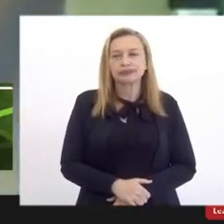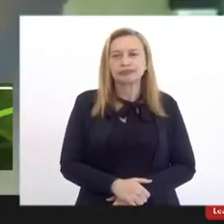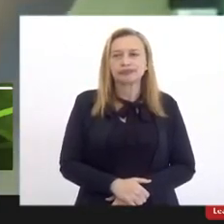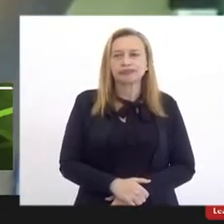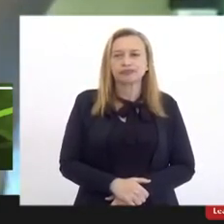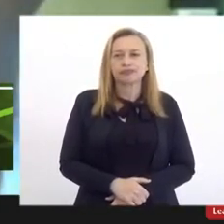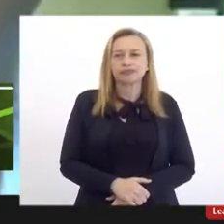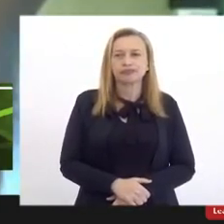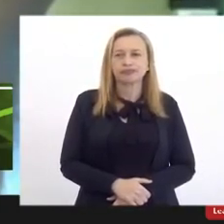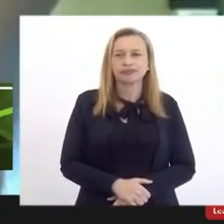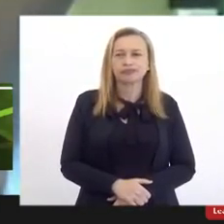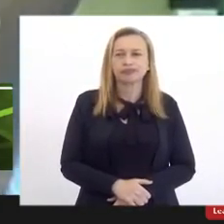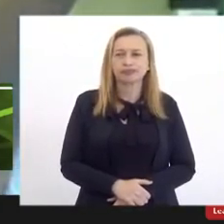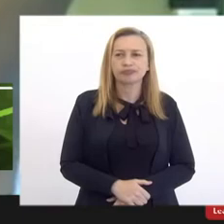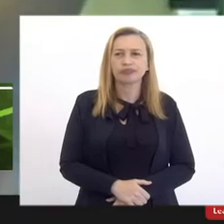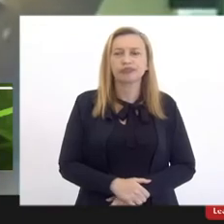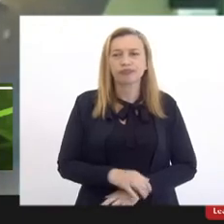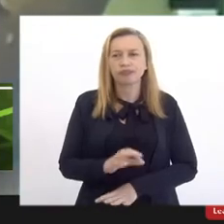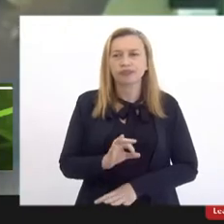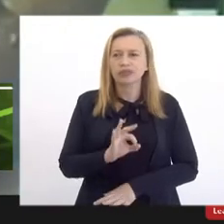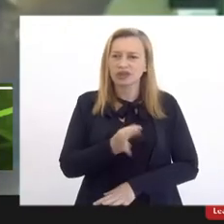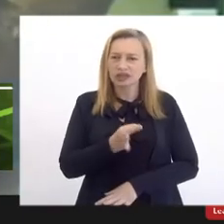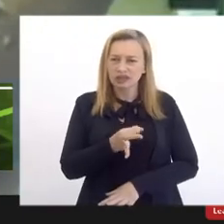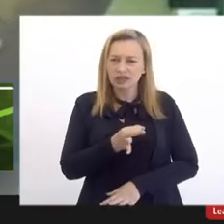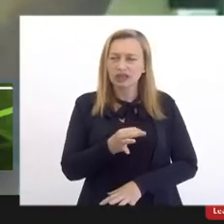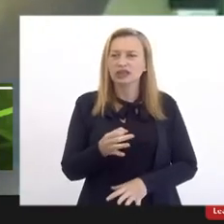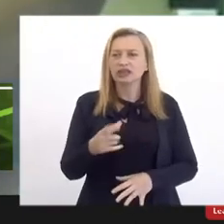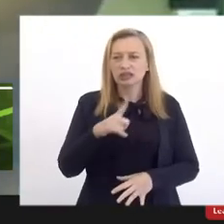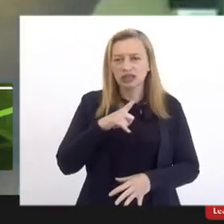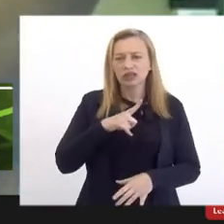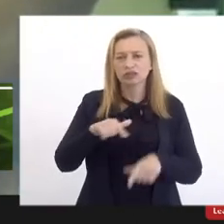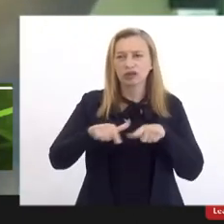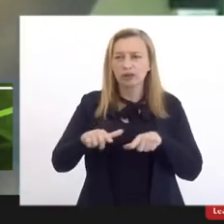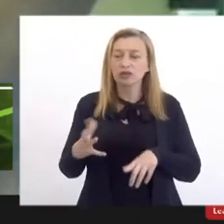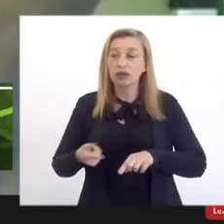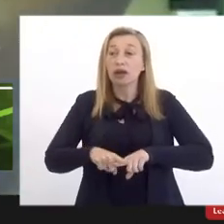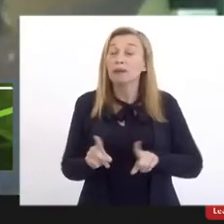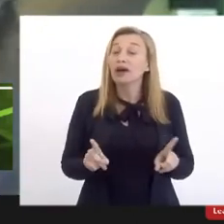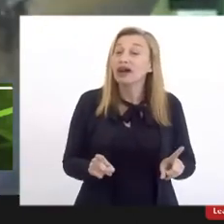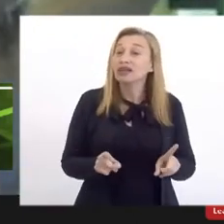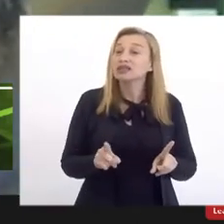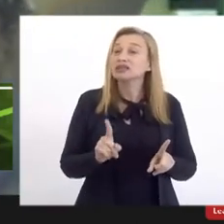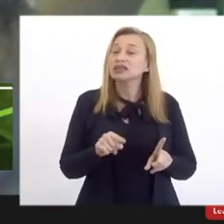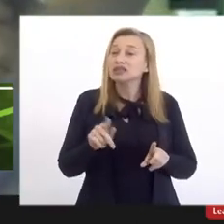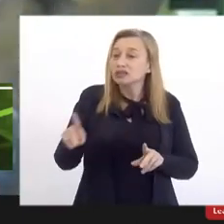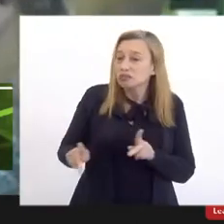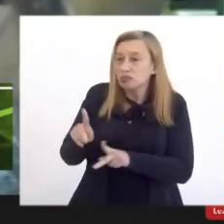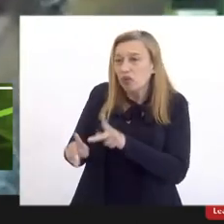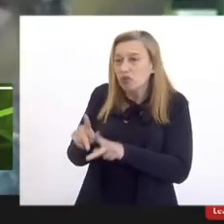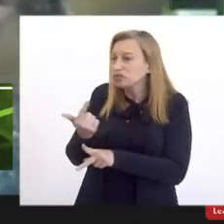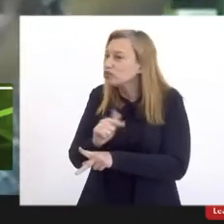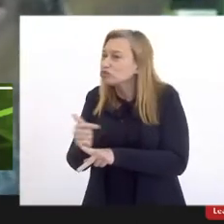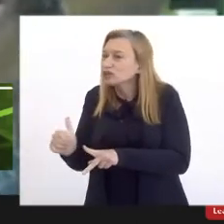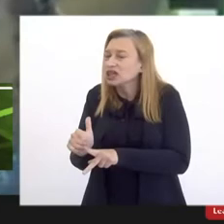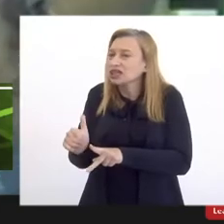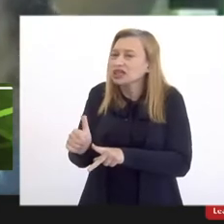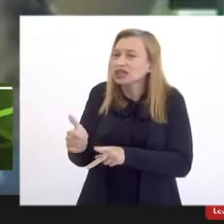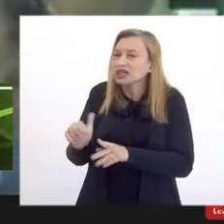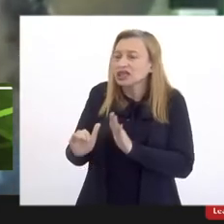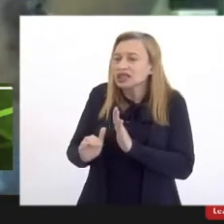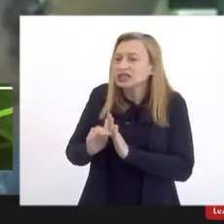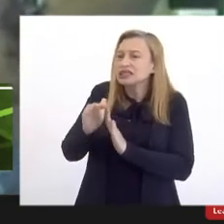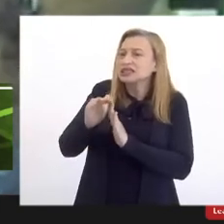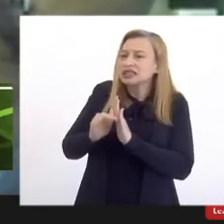É louvável, é necessário ter o serviço de qualidade, mas essa população não tem esse nível de